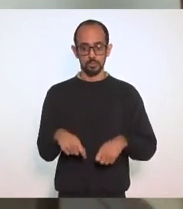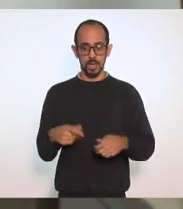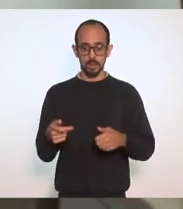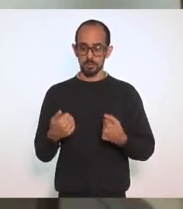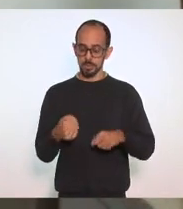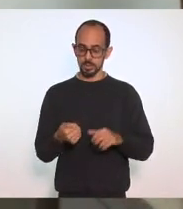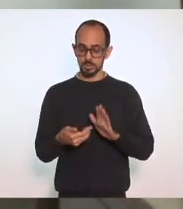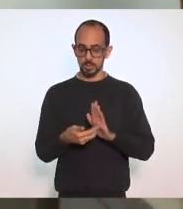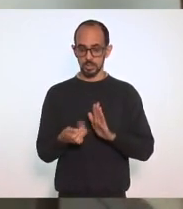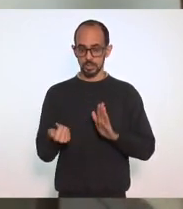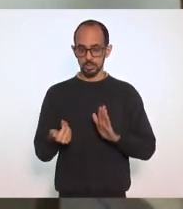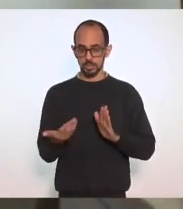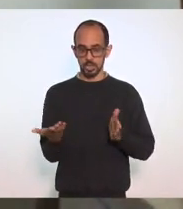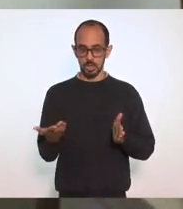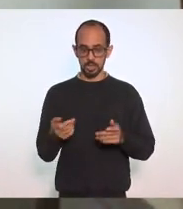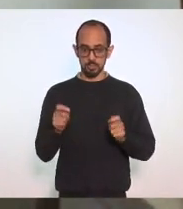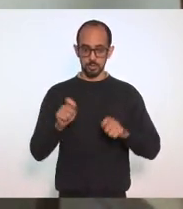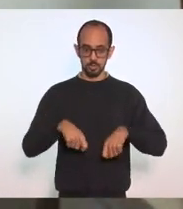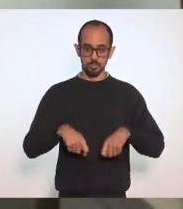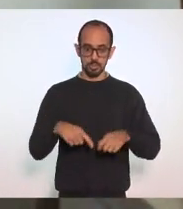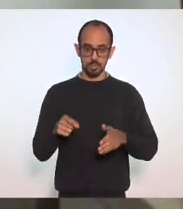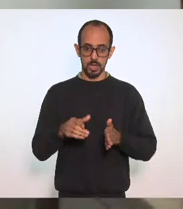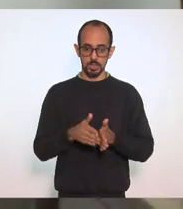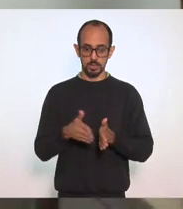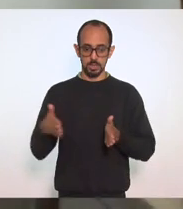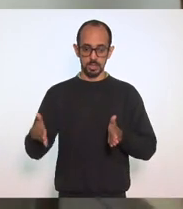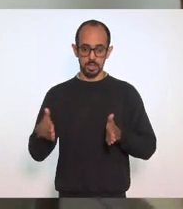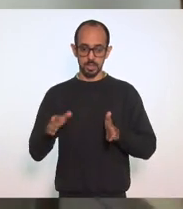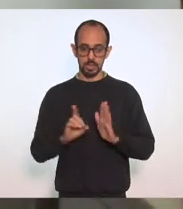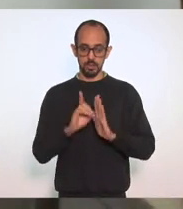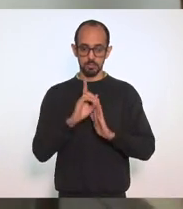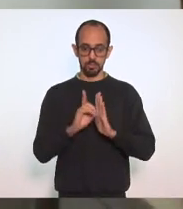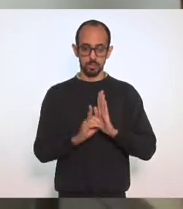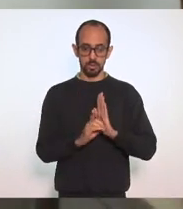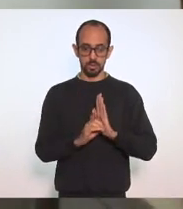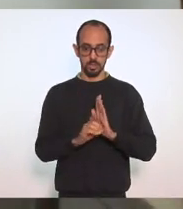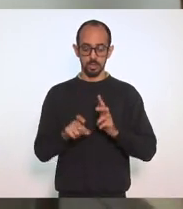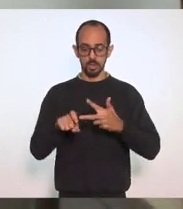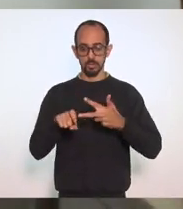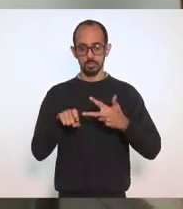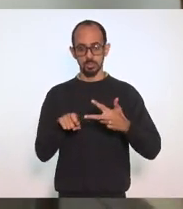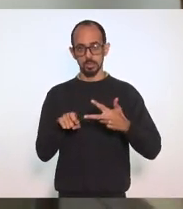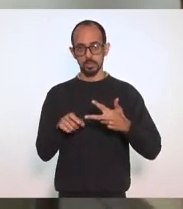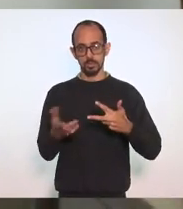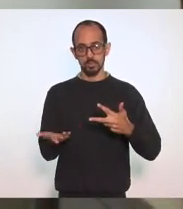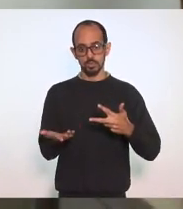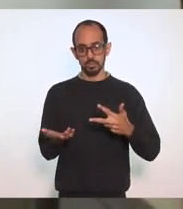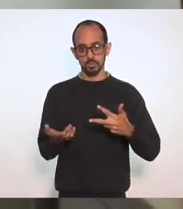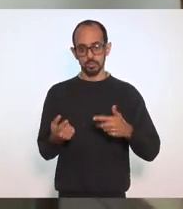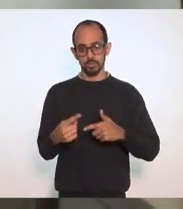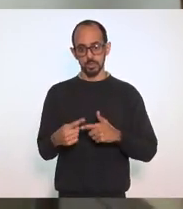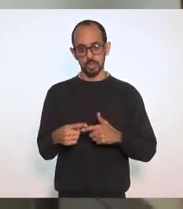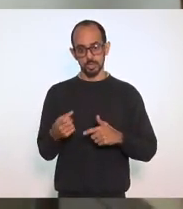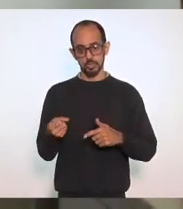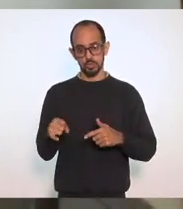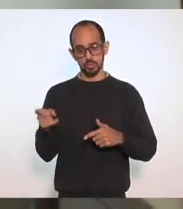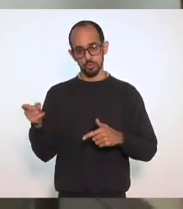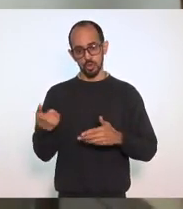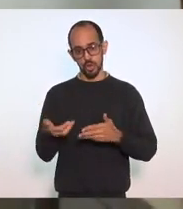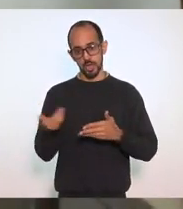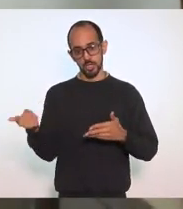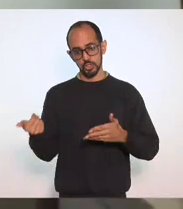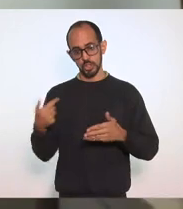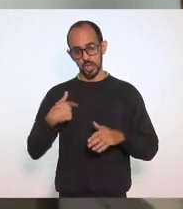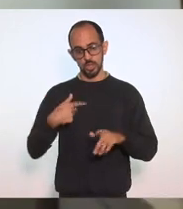retirar a possibilidade de ser prorrogado por decreto do Executivo. Porque se o senhor puder retirar, eu também retiro